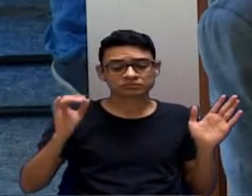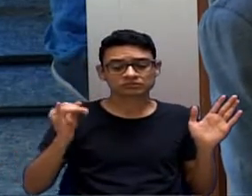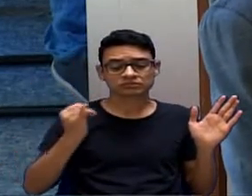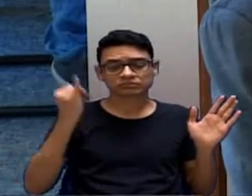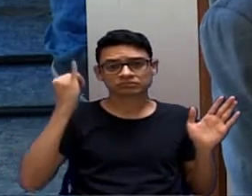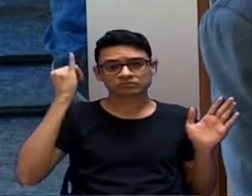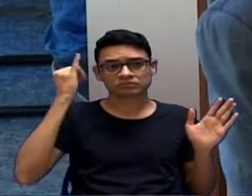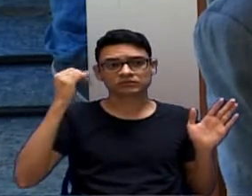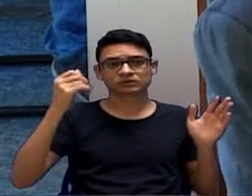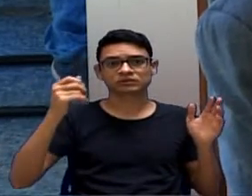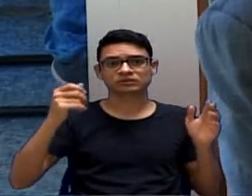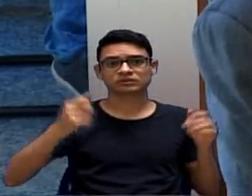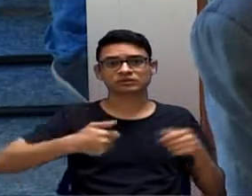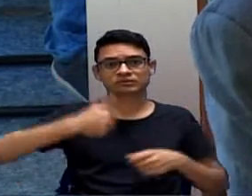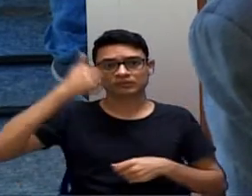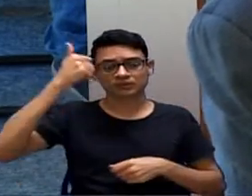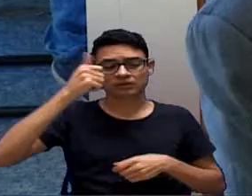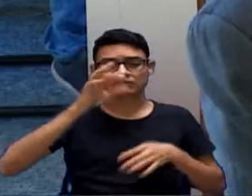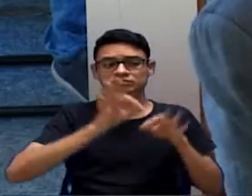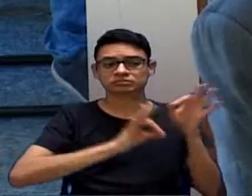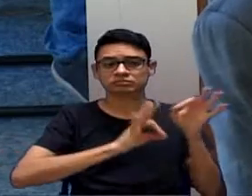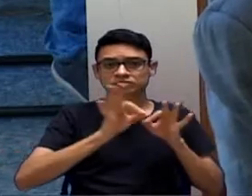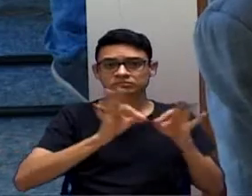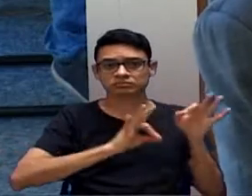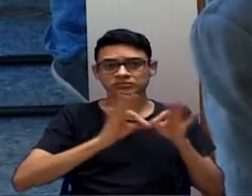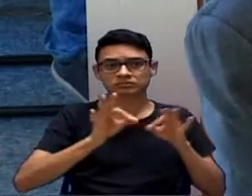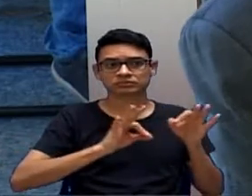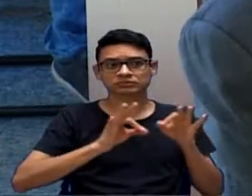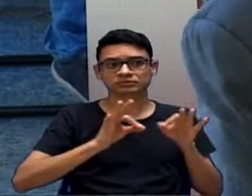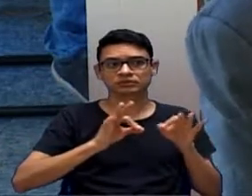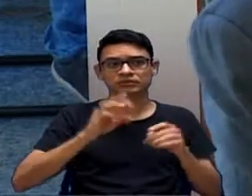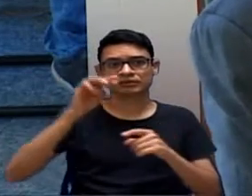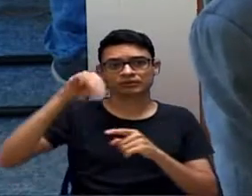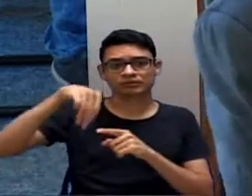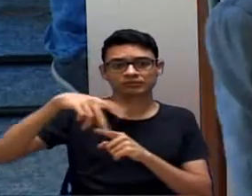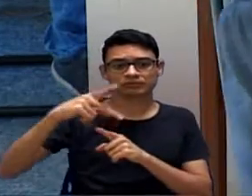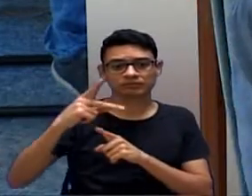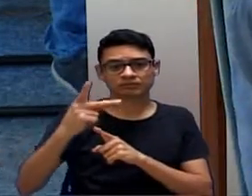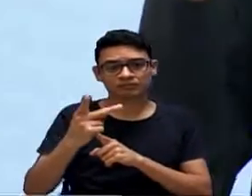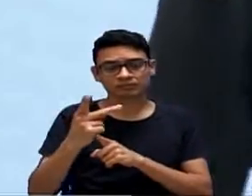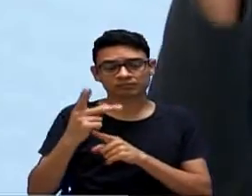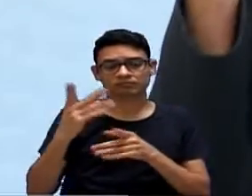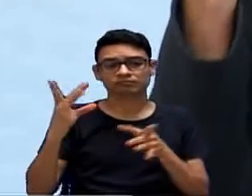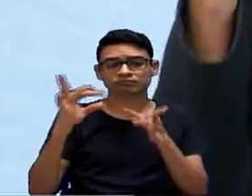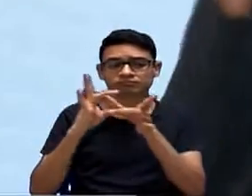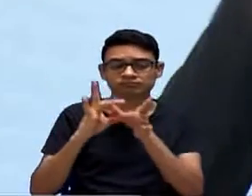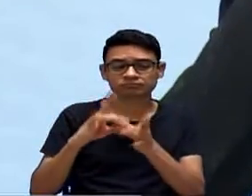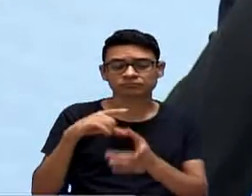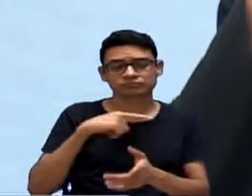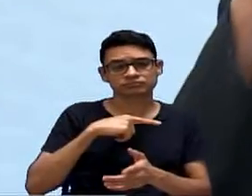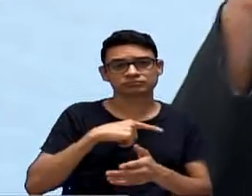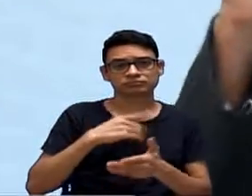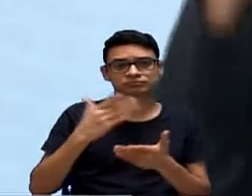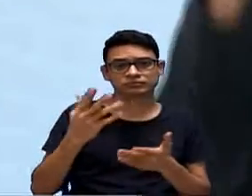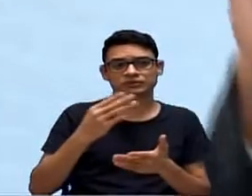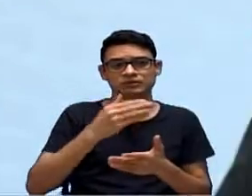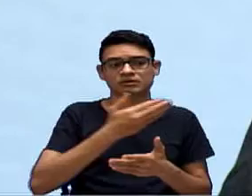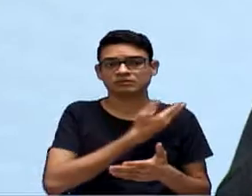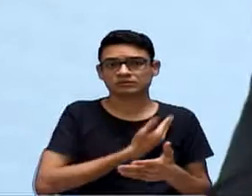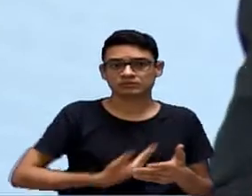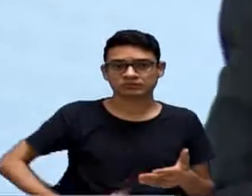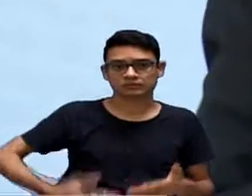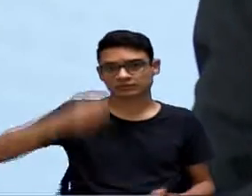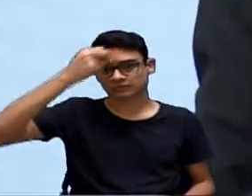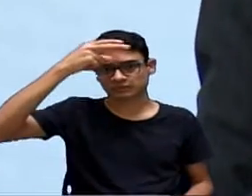acordo que tem na Justiça entre a Prefeitura e o Ministério Público. Vereador, é importante trazer essa fala do senhor porque eu me